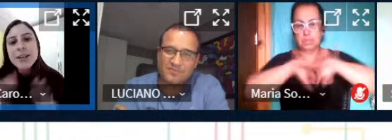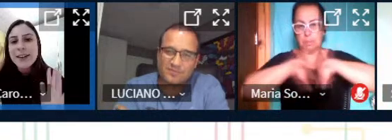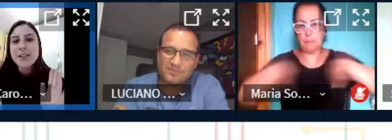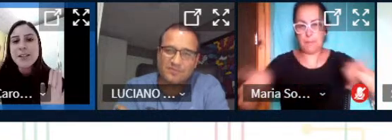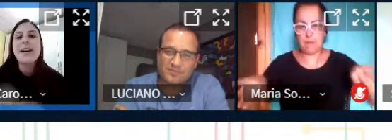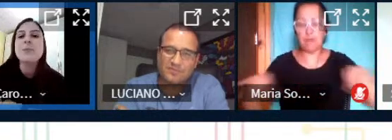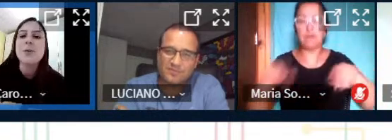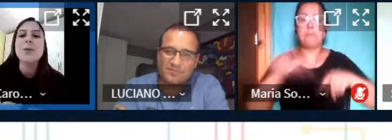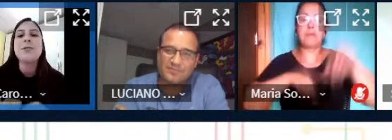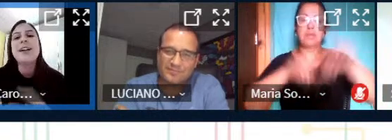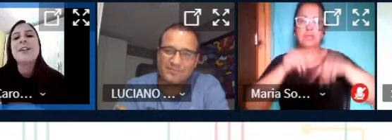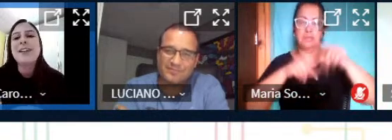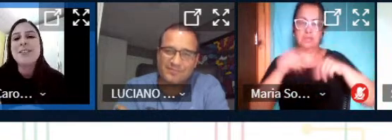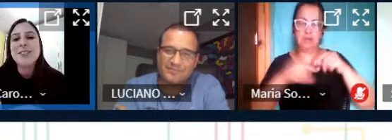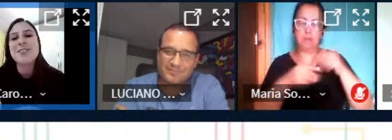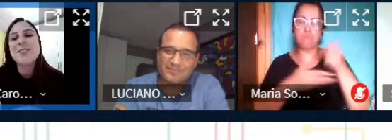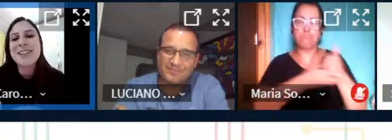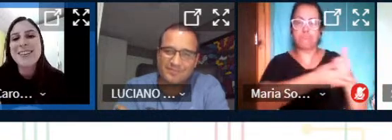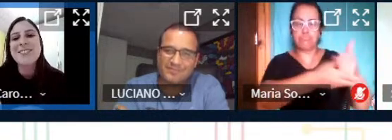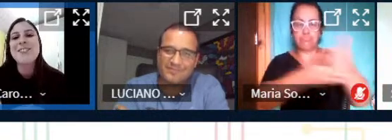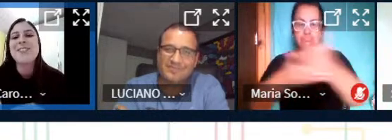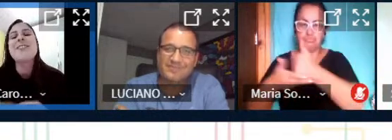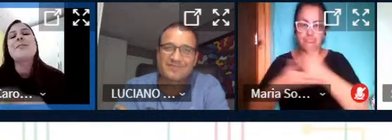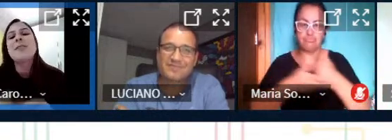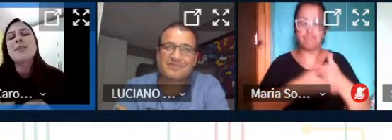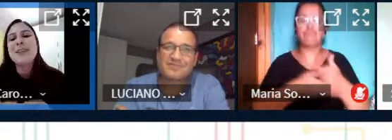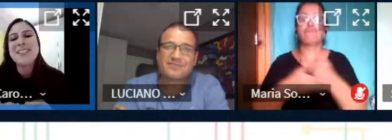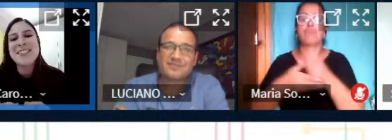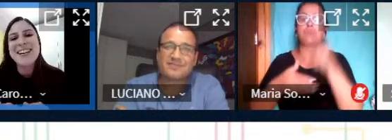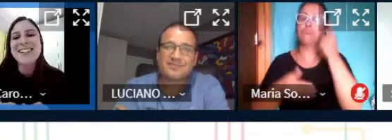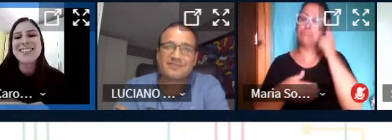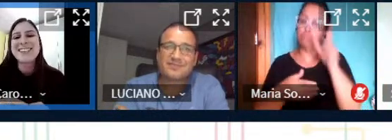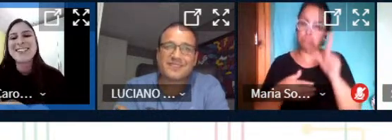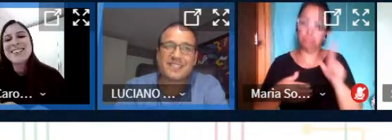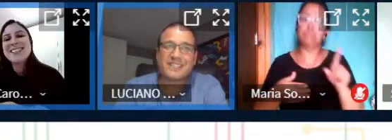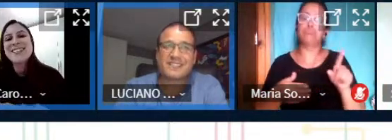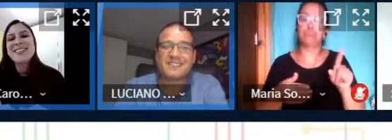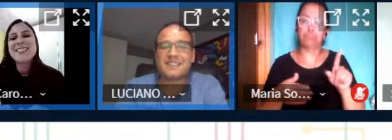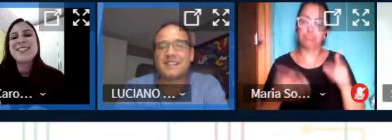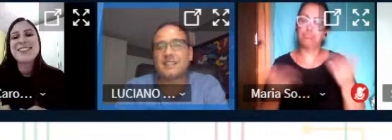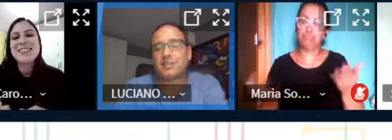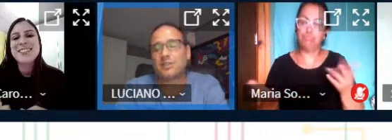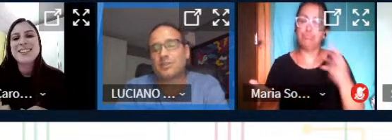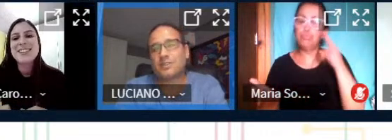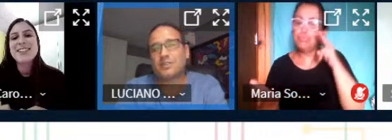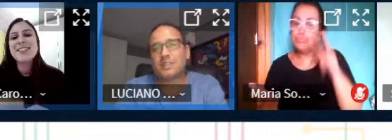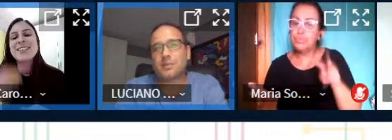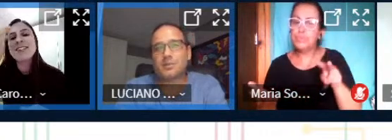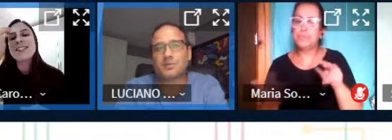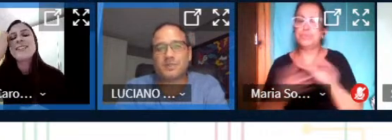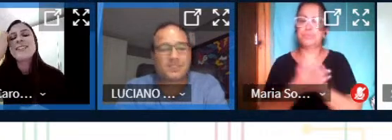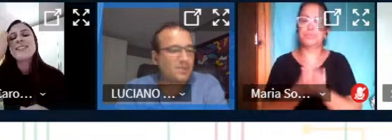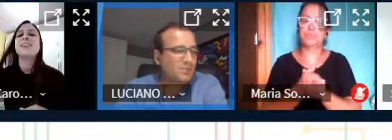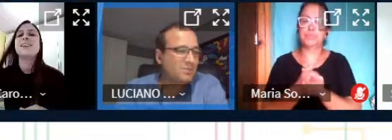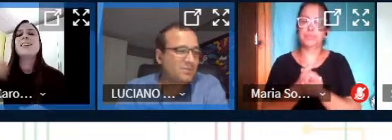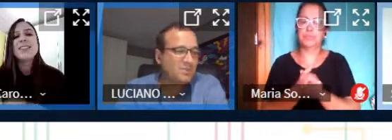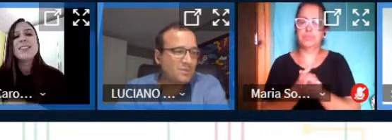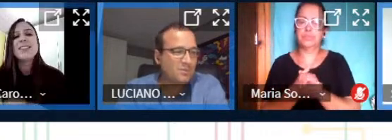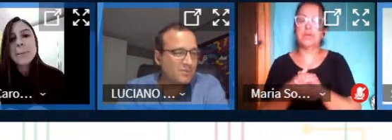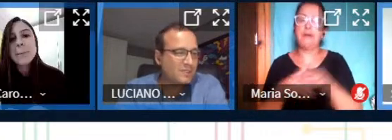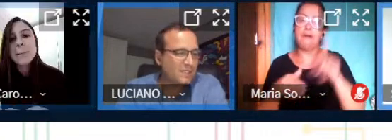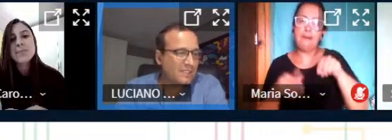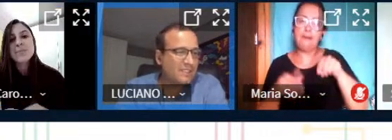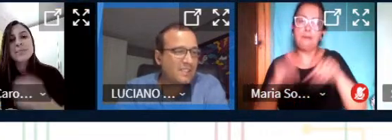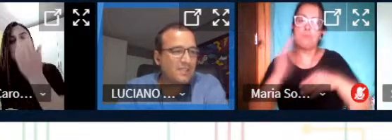ajudando até chegar esse produto final aí que vocês conseguiram prestigiar então eu digo isso já é uma construção de